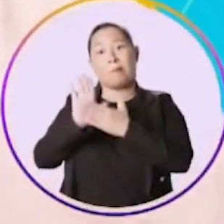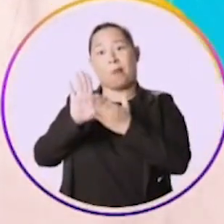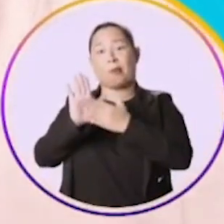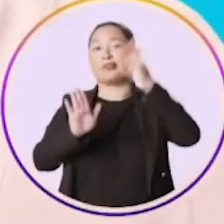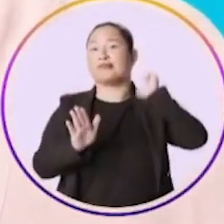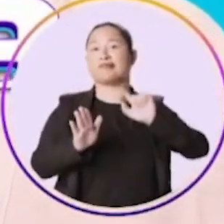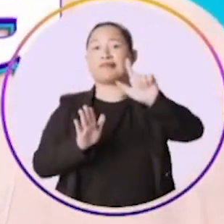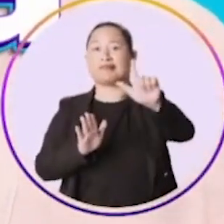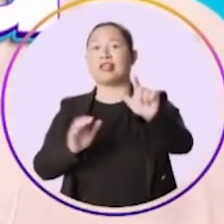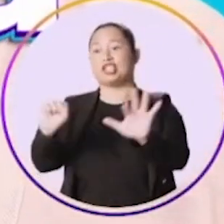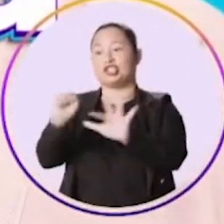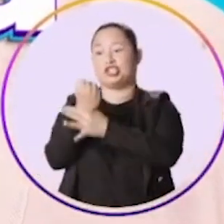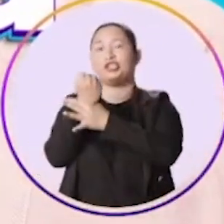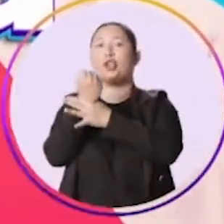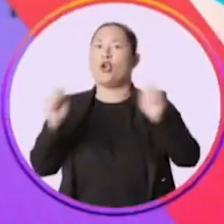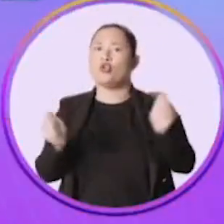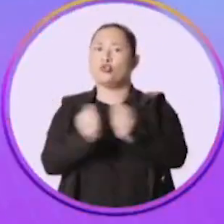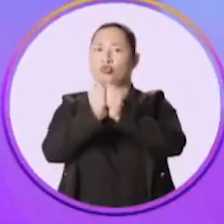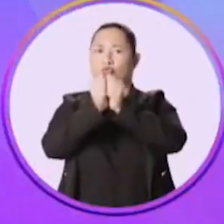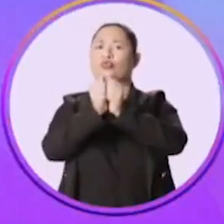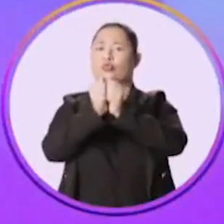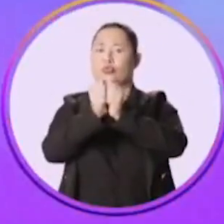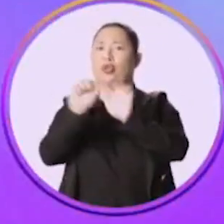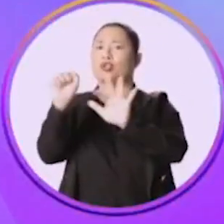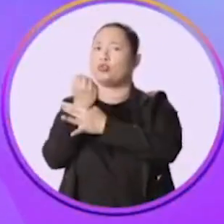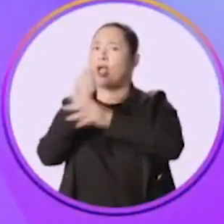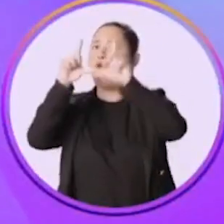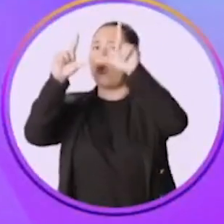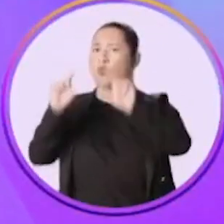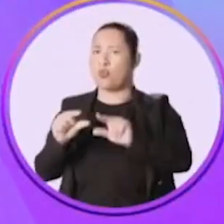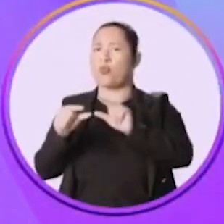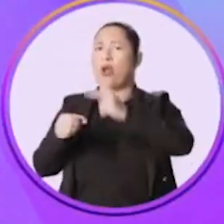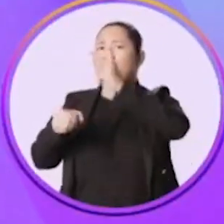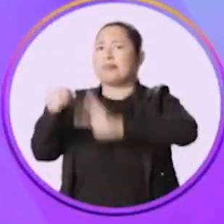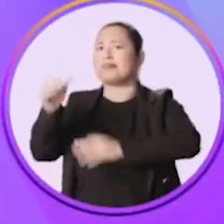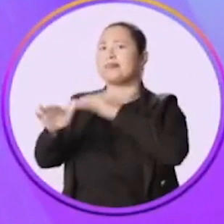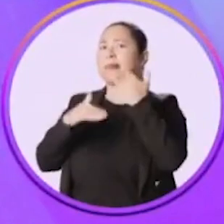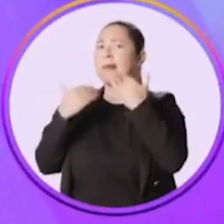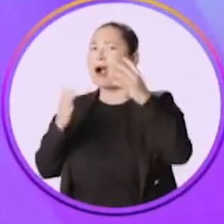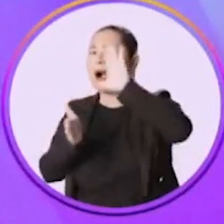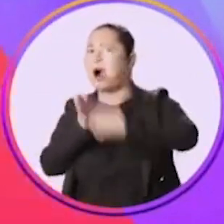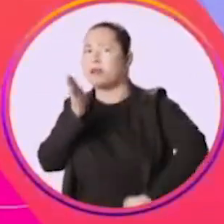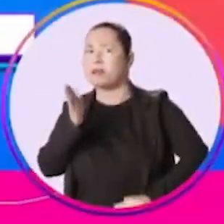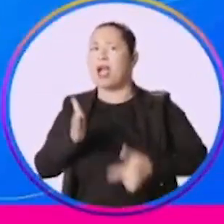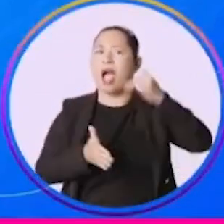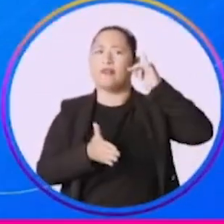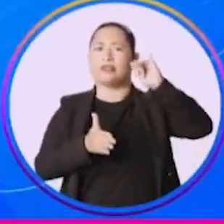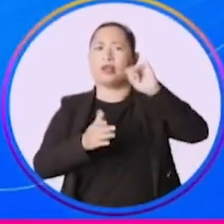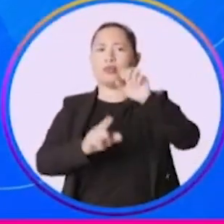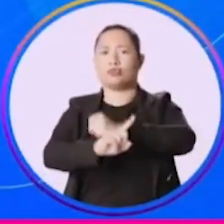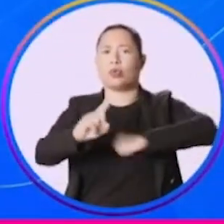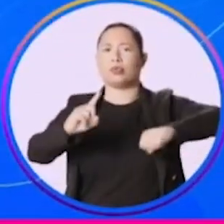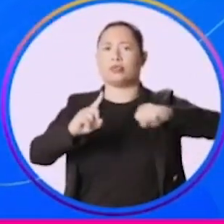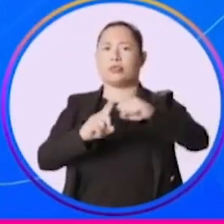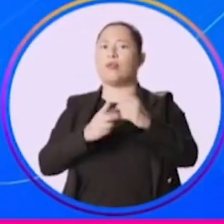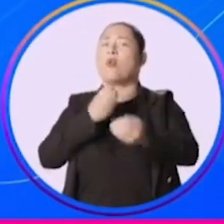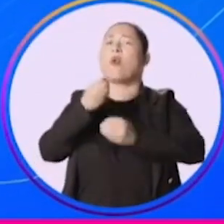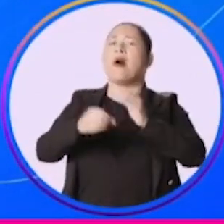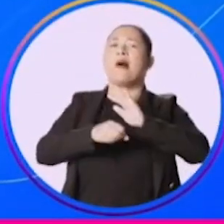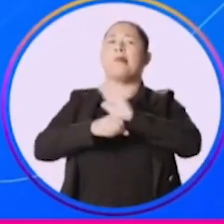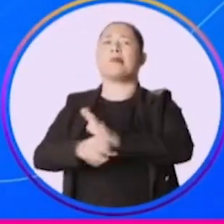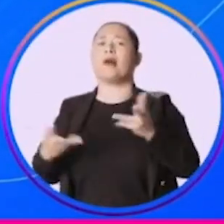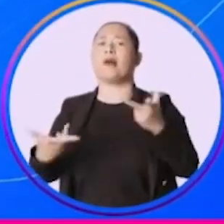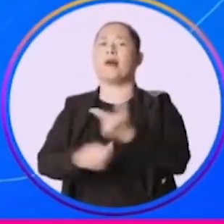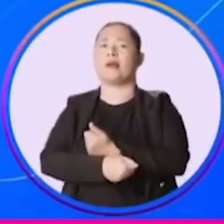Propostas de Raquel para a segurança. Juntos pela segurança para reduzir homicídios e roubos. Prevenção social e repressão